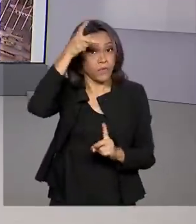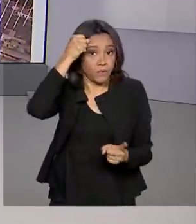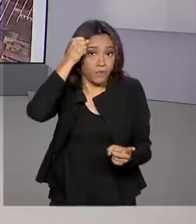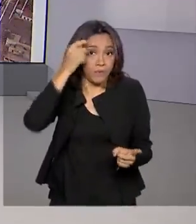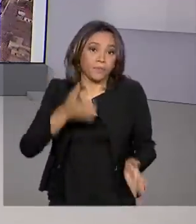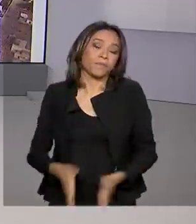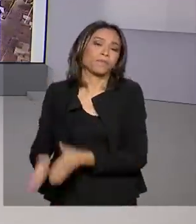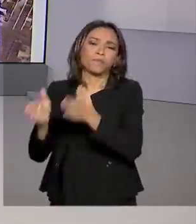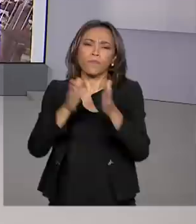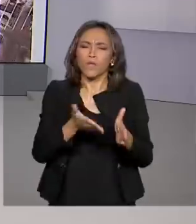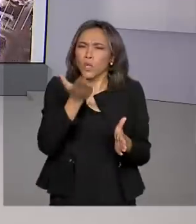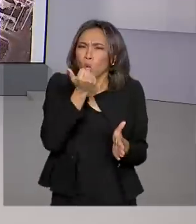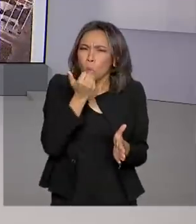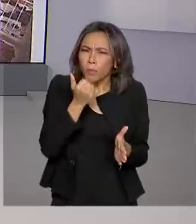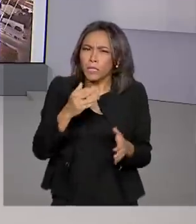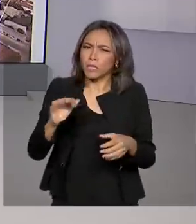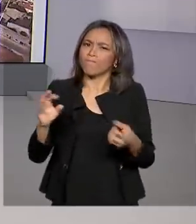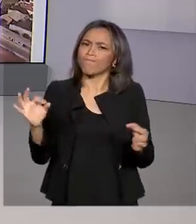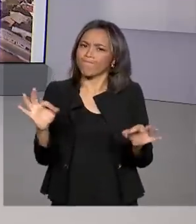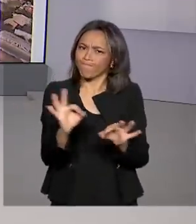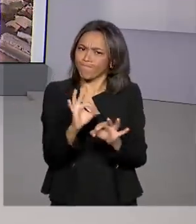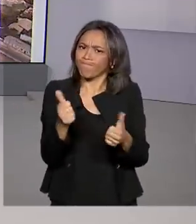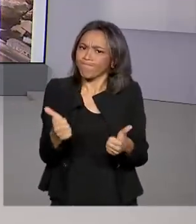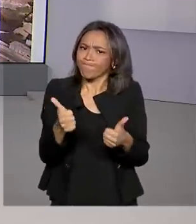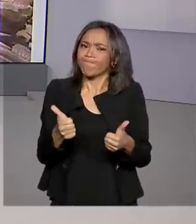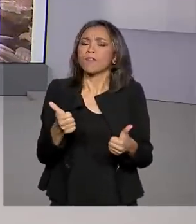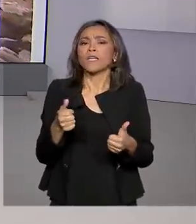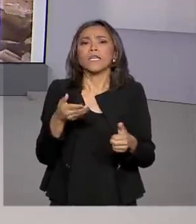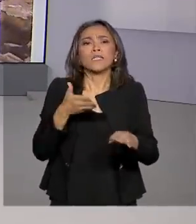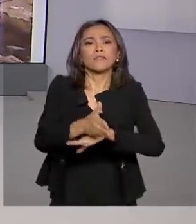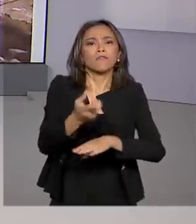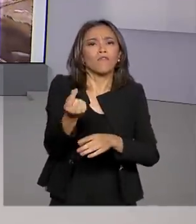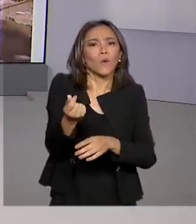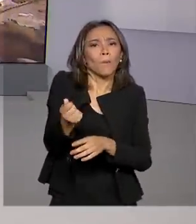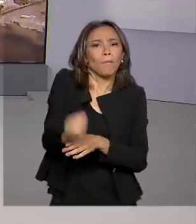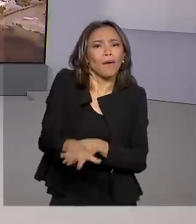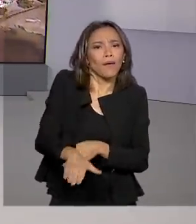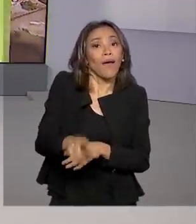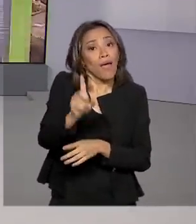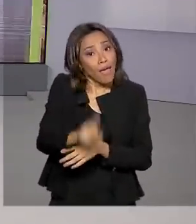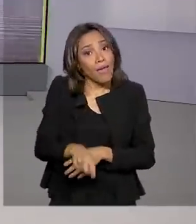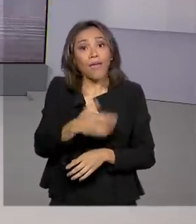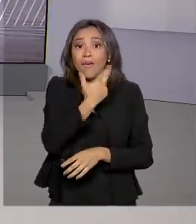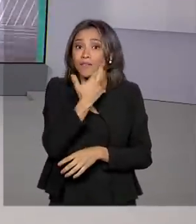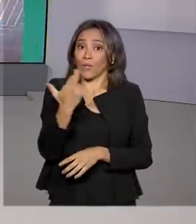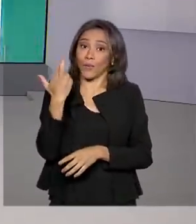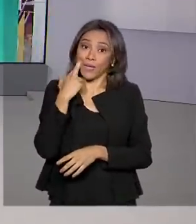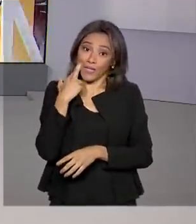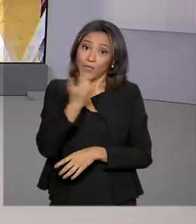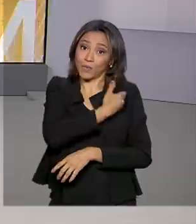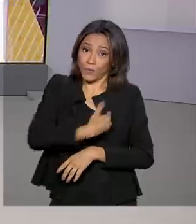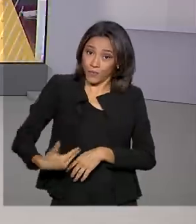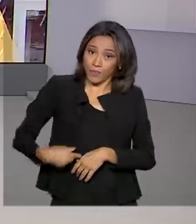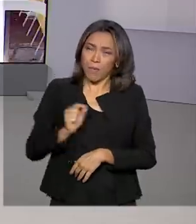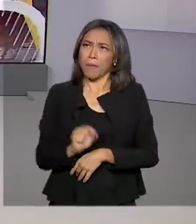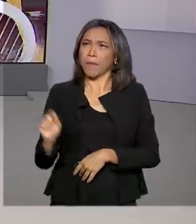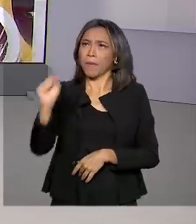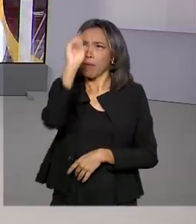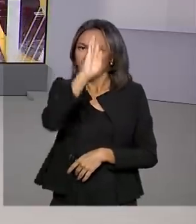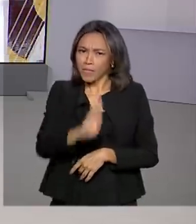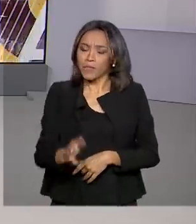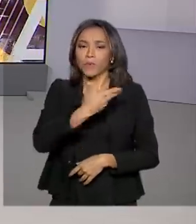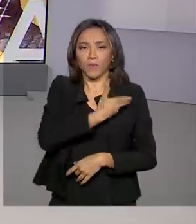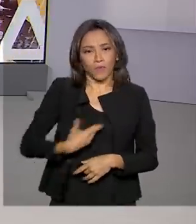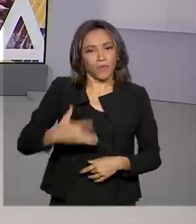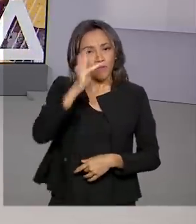Comida nutritiva e com preço acessível. Esta é a proposta dos restaurantes populares, espalhados por todo o país. O governo